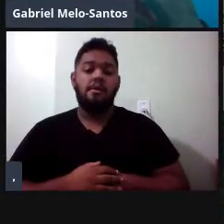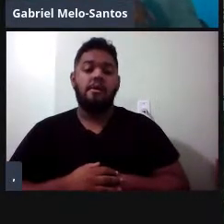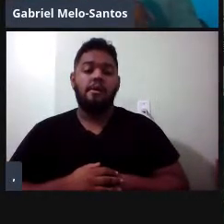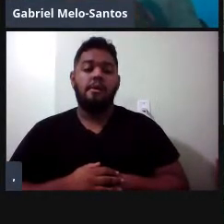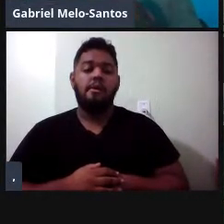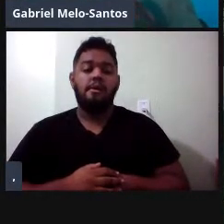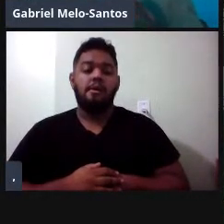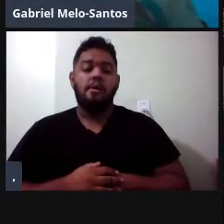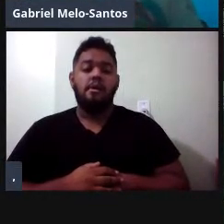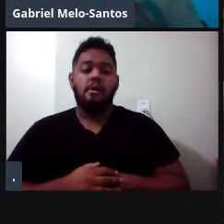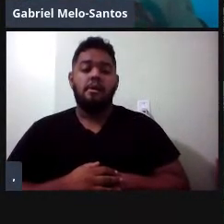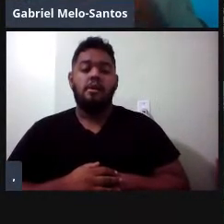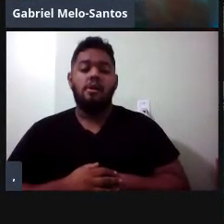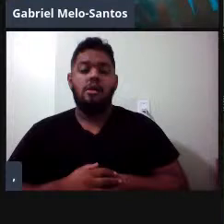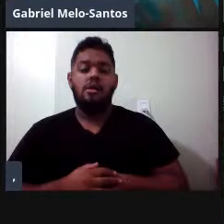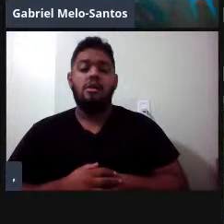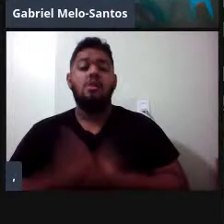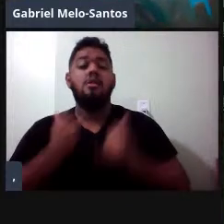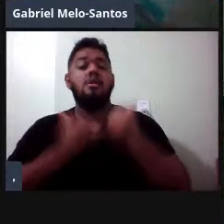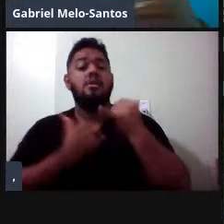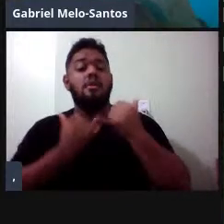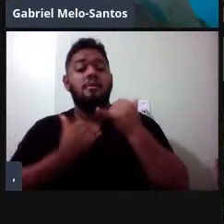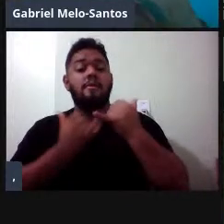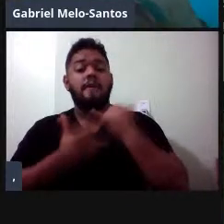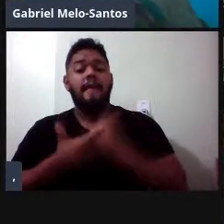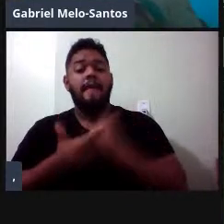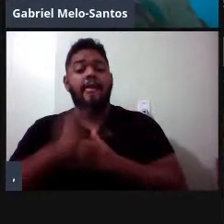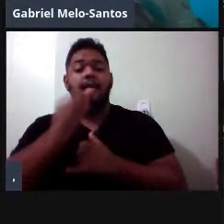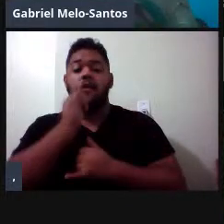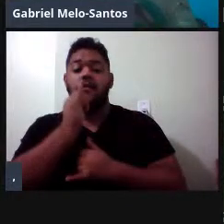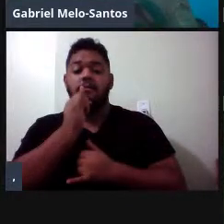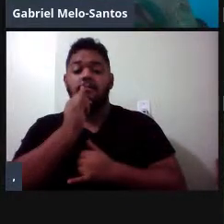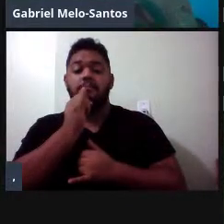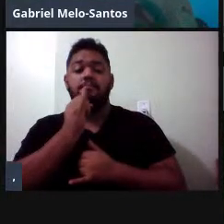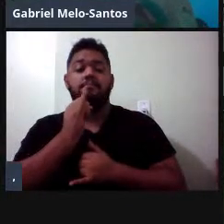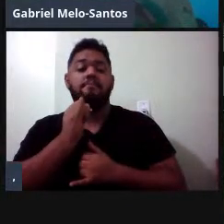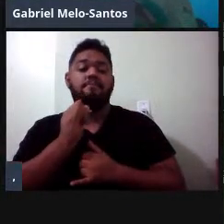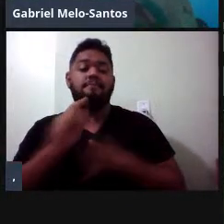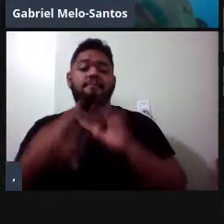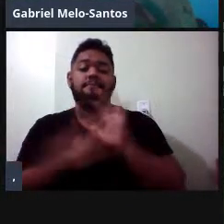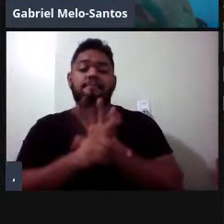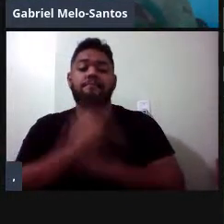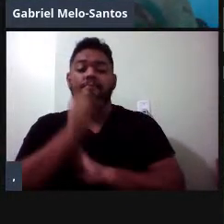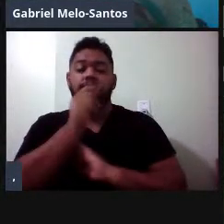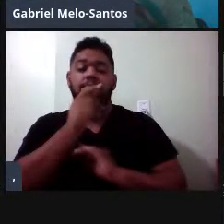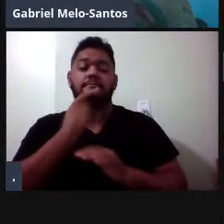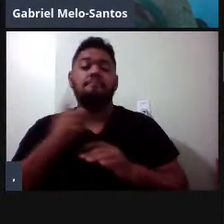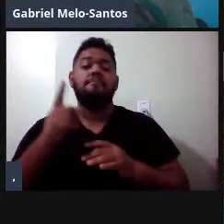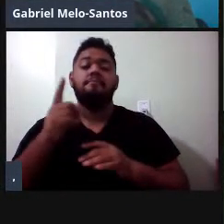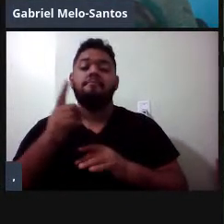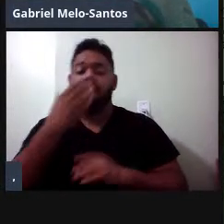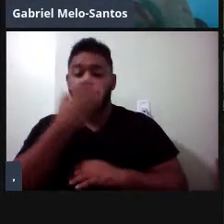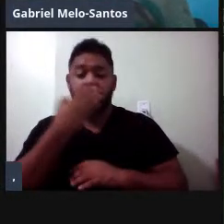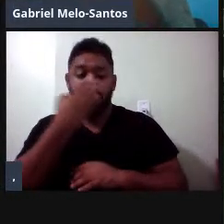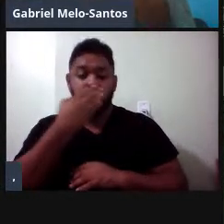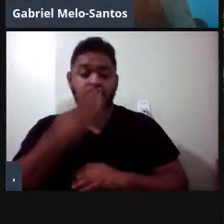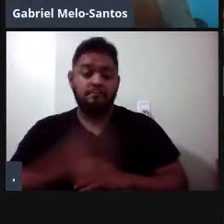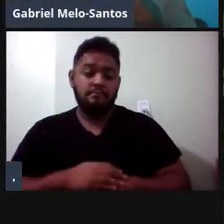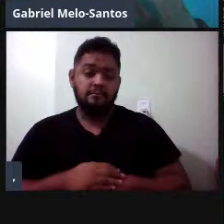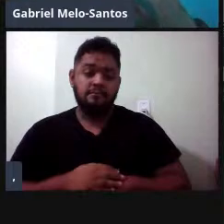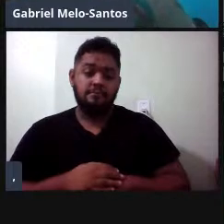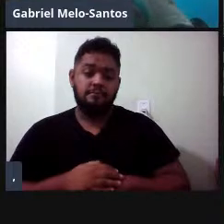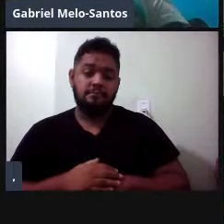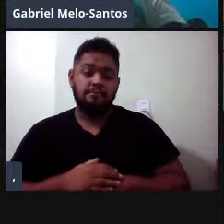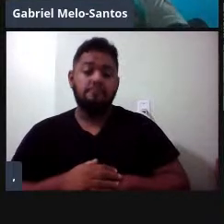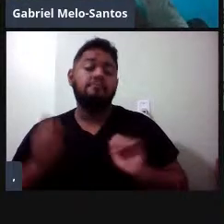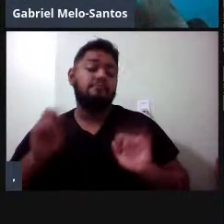São bem mais parecidos com os bichos marinhos do que com os bichos de água doce, tendo em vista acústica, né? Isso pode ser